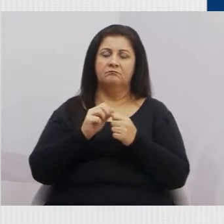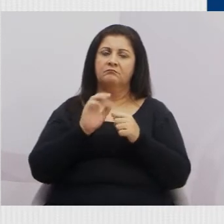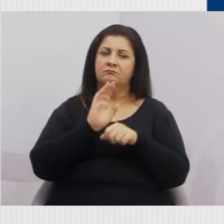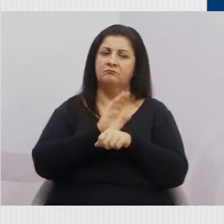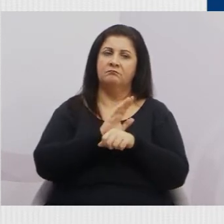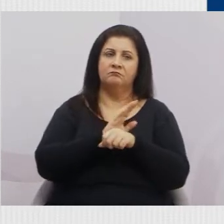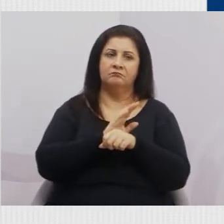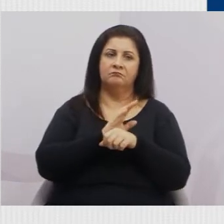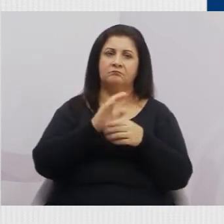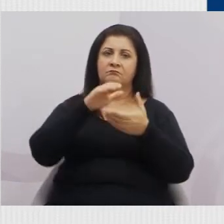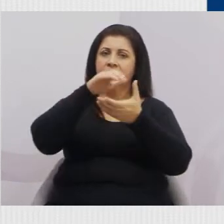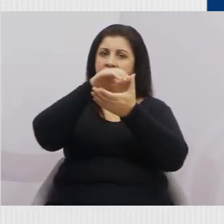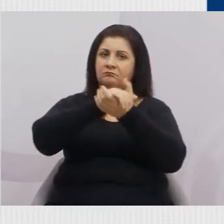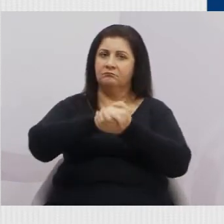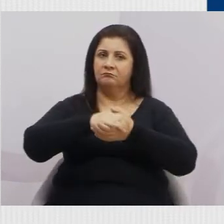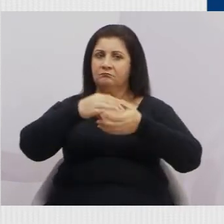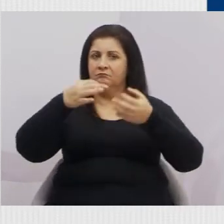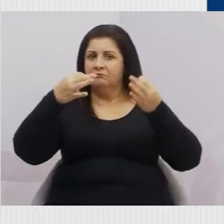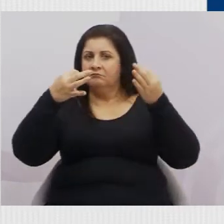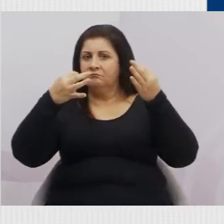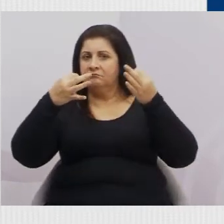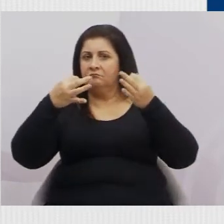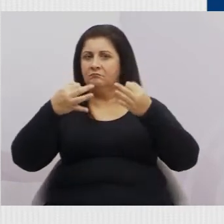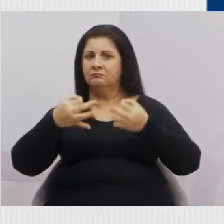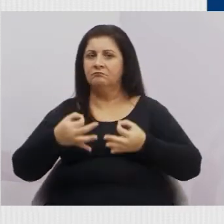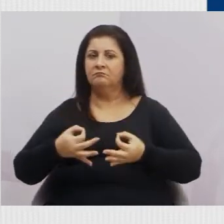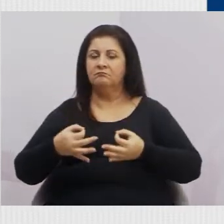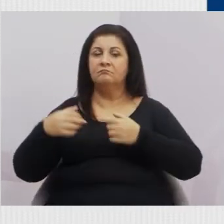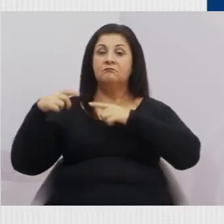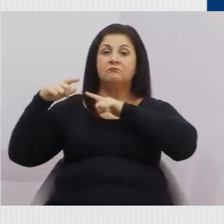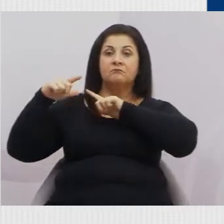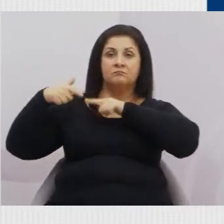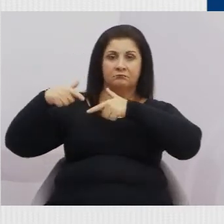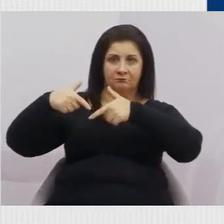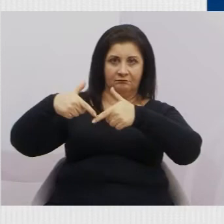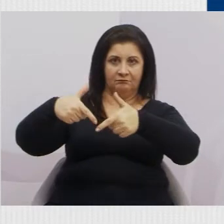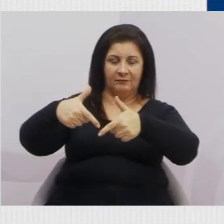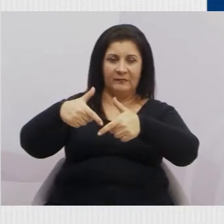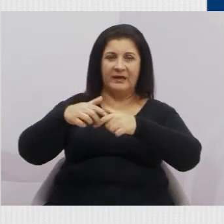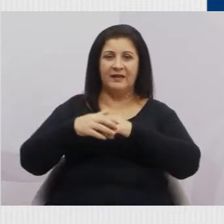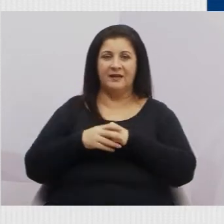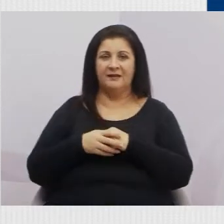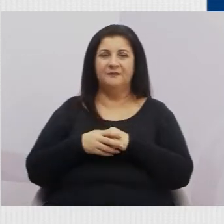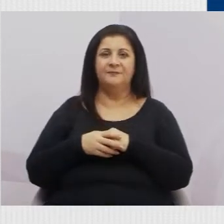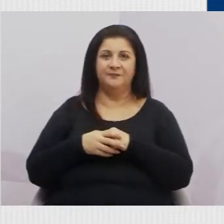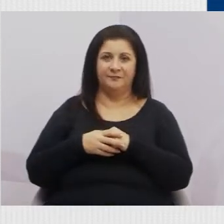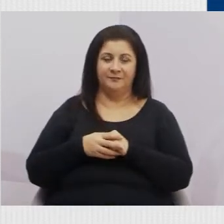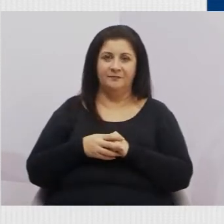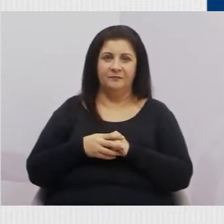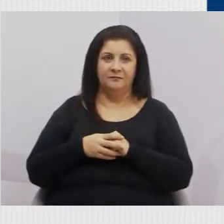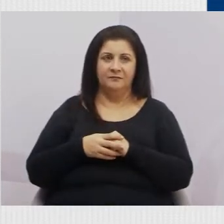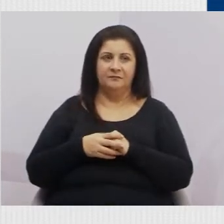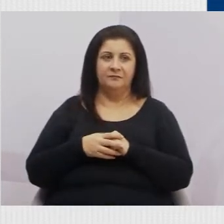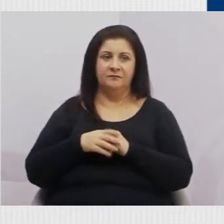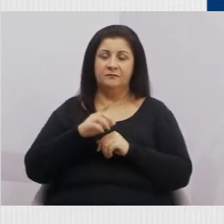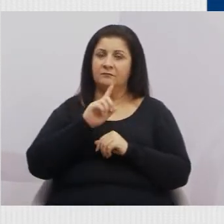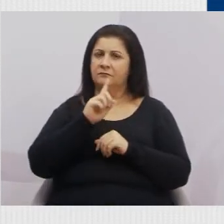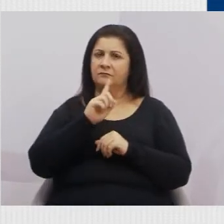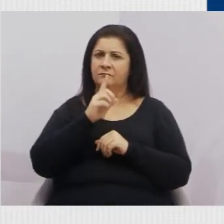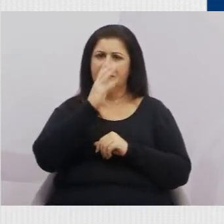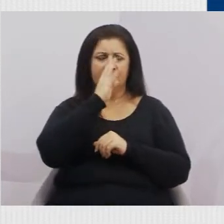condições de procriação num casamento homossexual. Eu não estou aqui